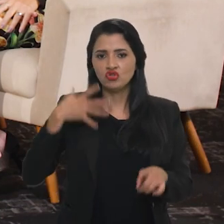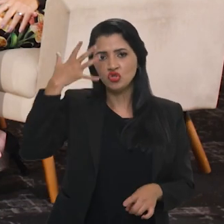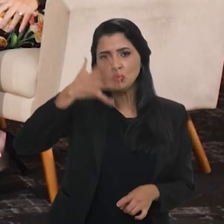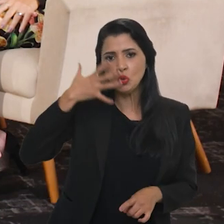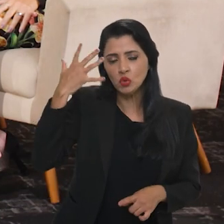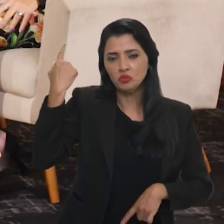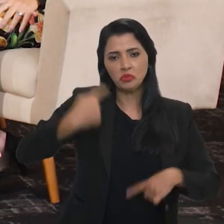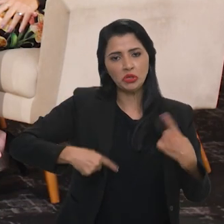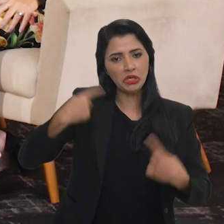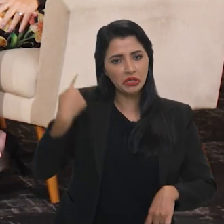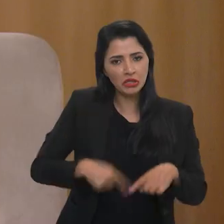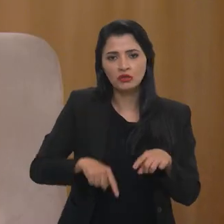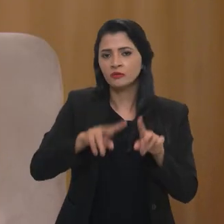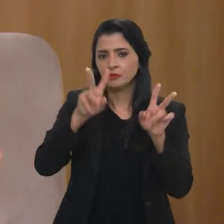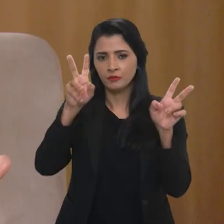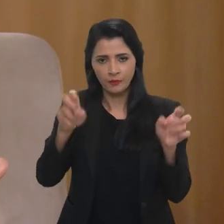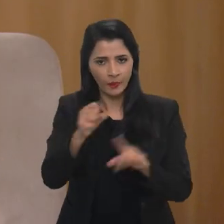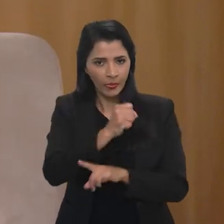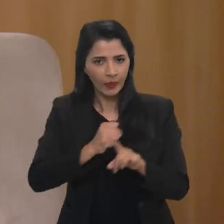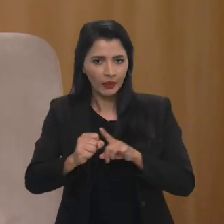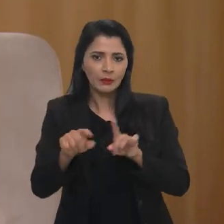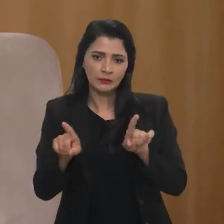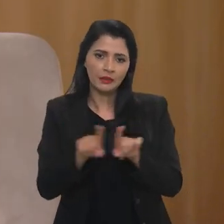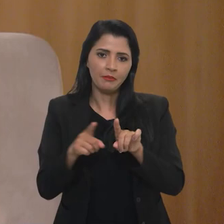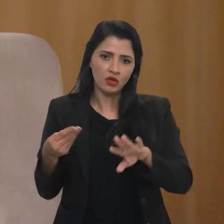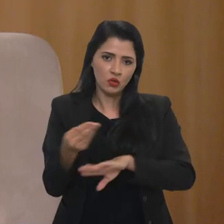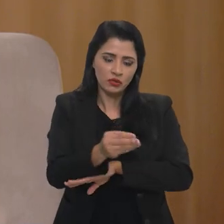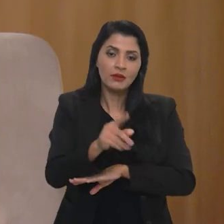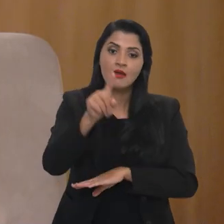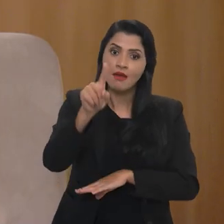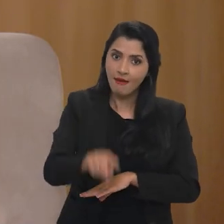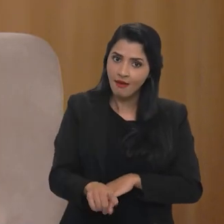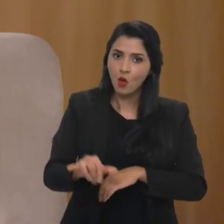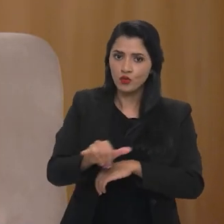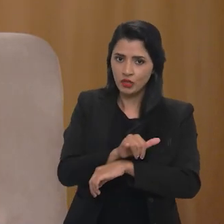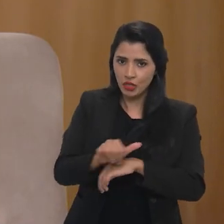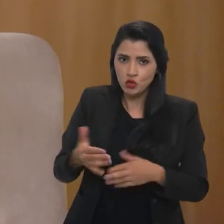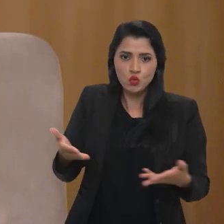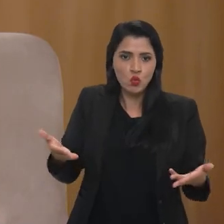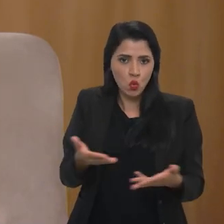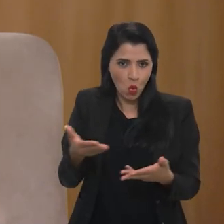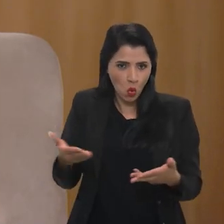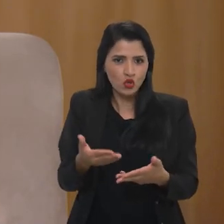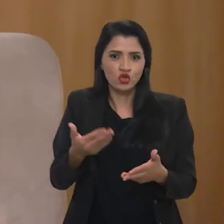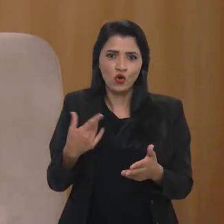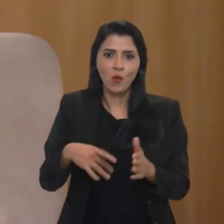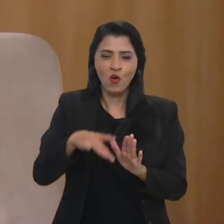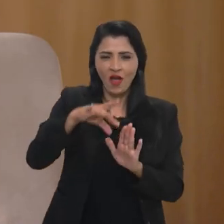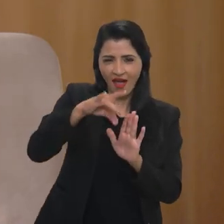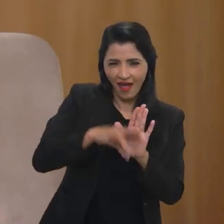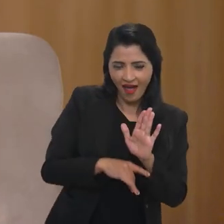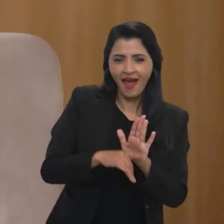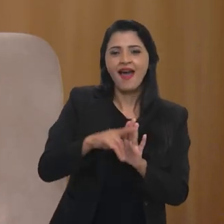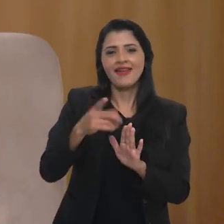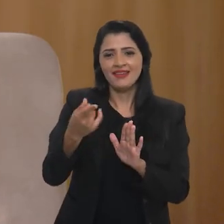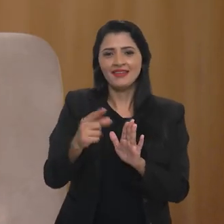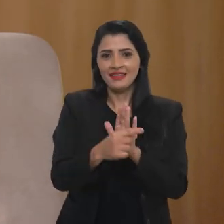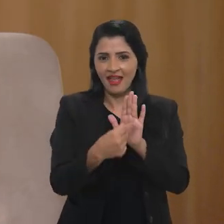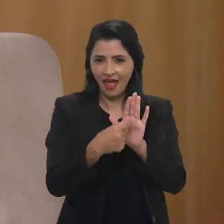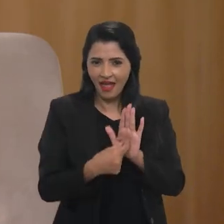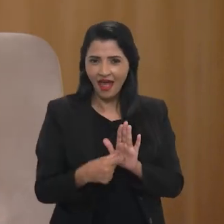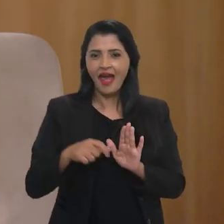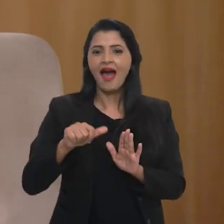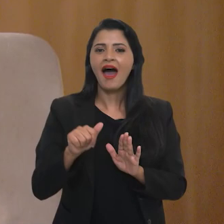discursos políticos, em pautas sociais, né? Isso é um mecanismo que hoje, como esses algoritmos estão funcionando